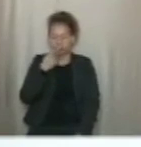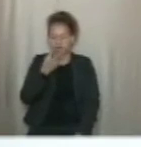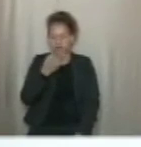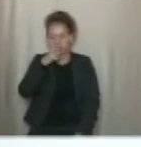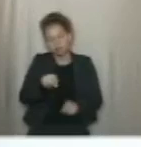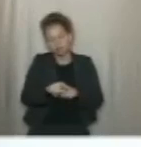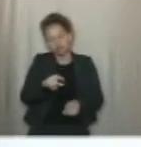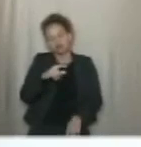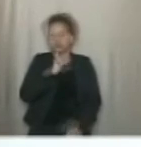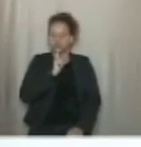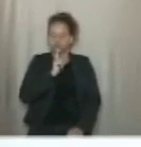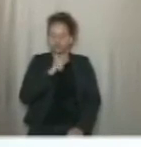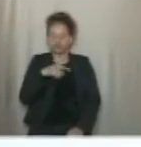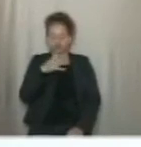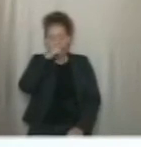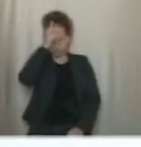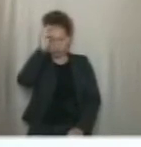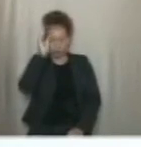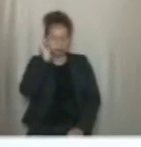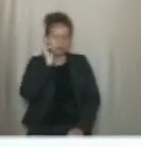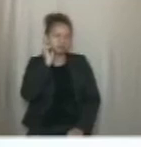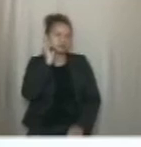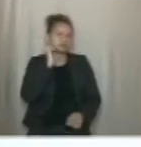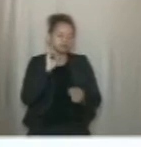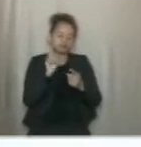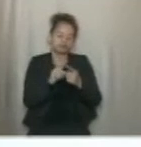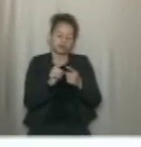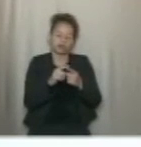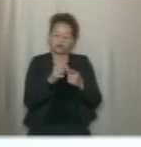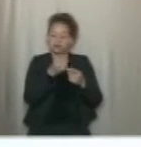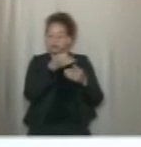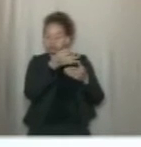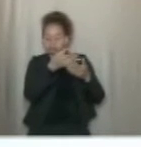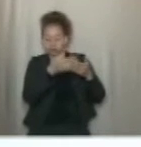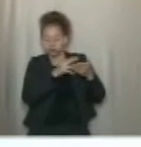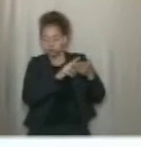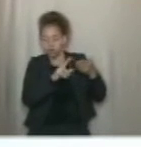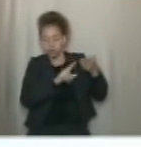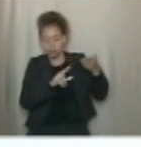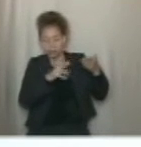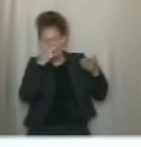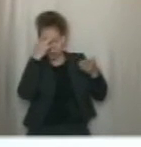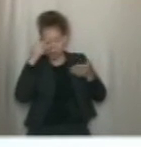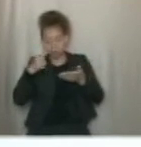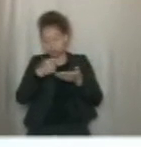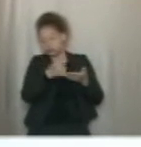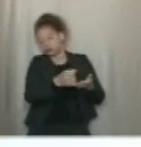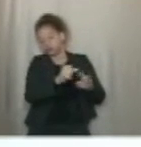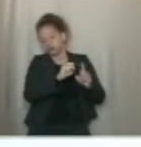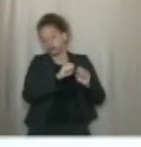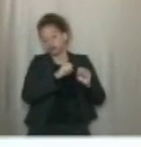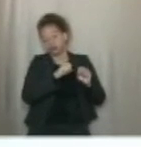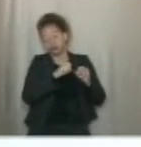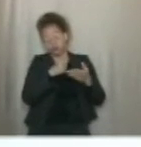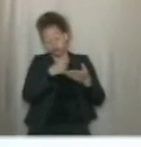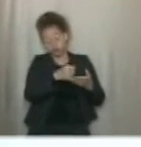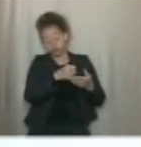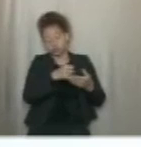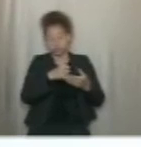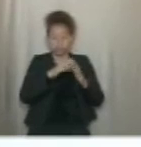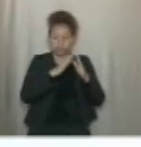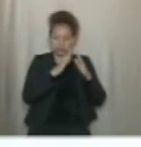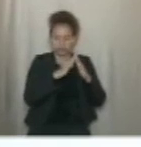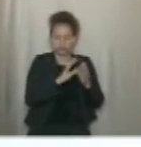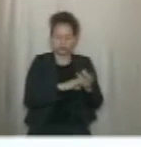prefeito, pedindo... Primeiro ponto, a lista de famílias beneficiadas pelo auxílio moradia. Segundo